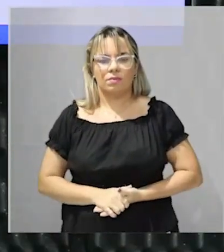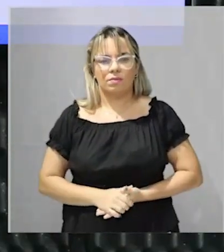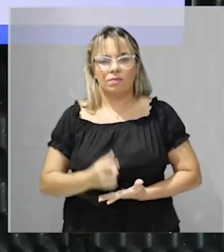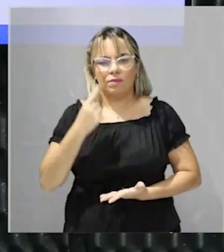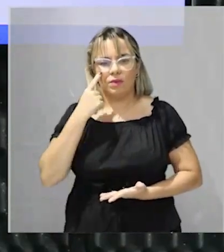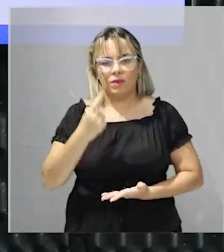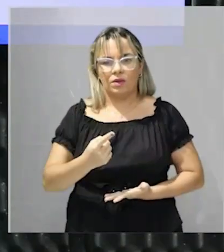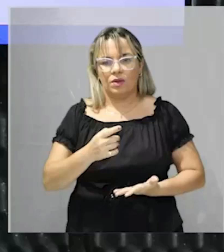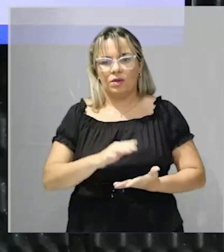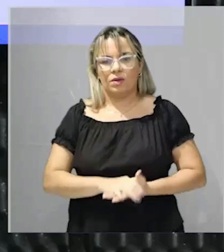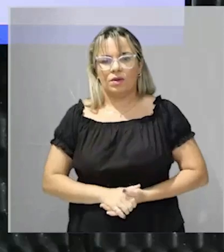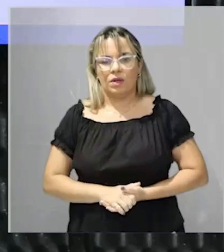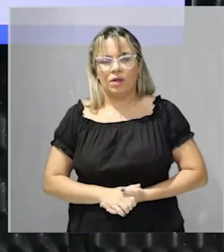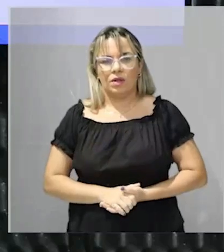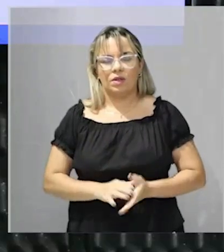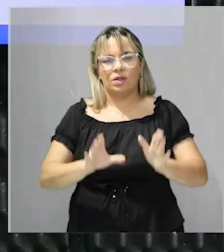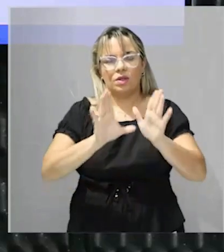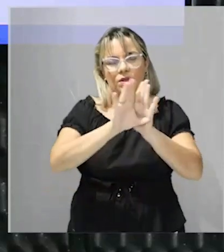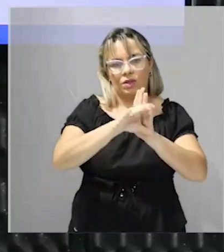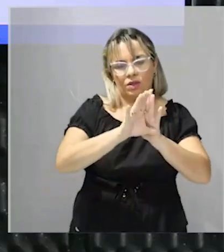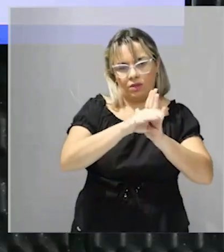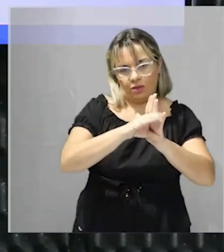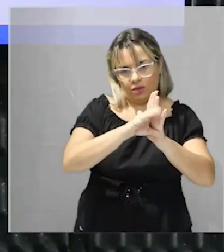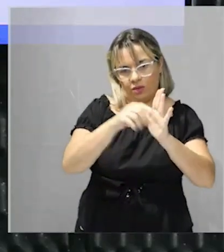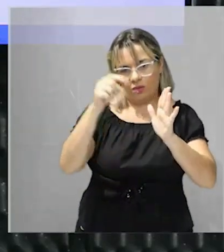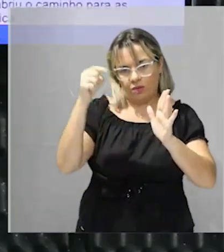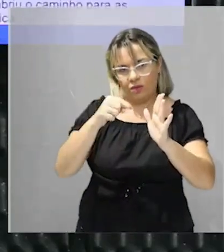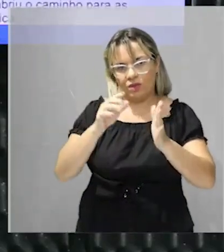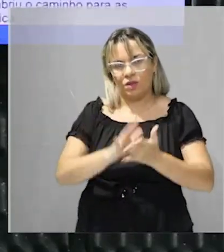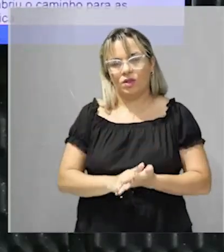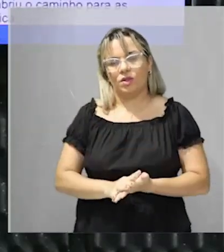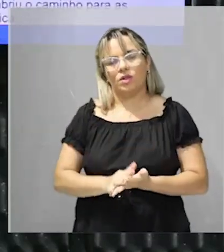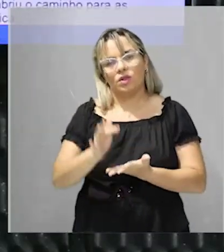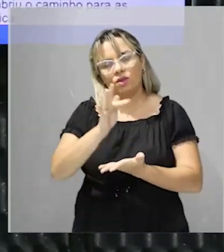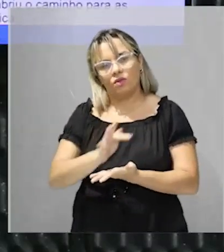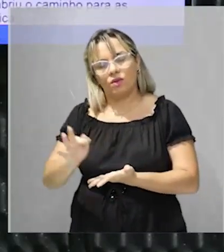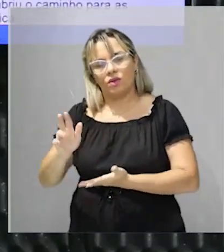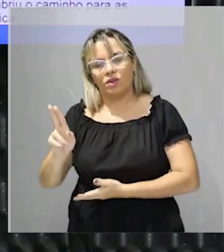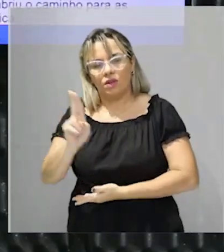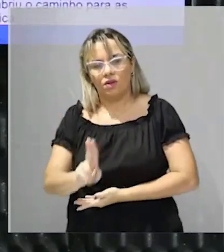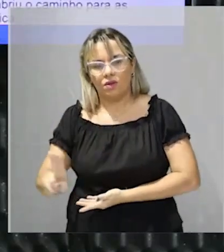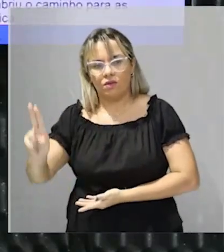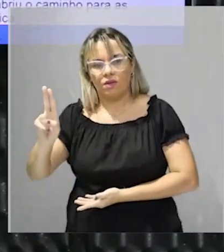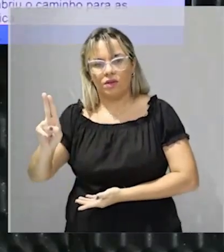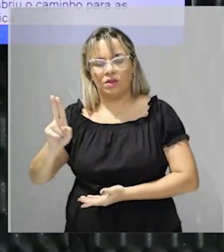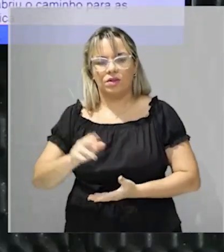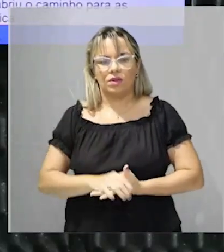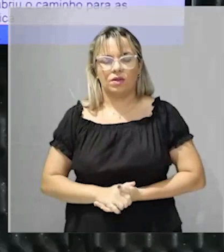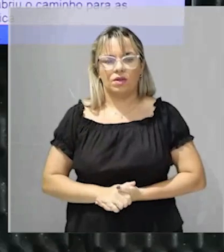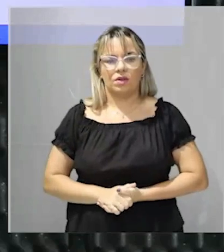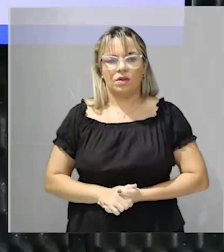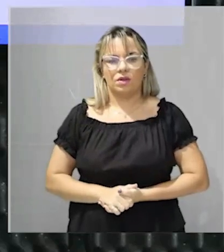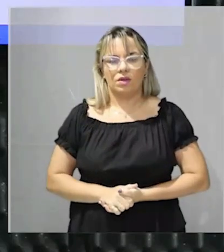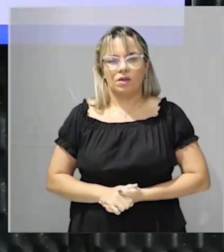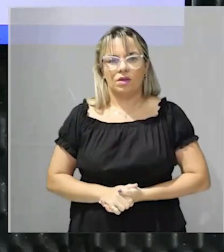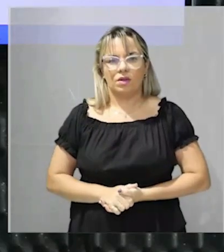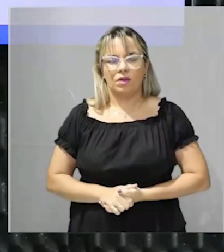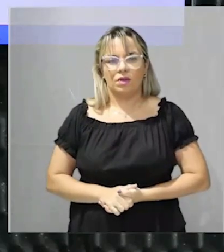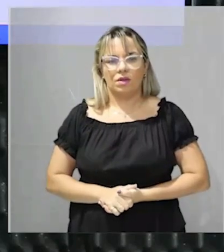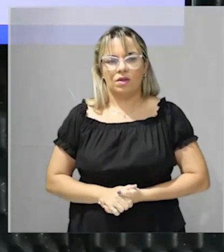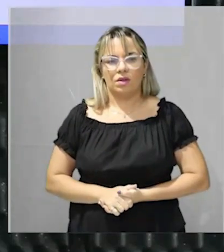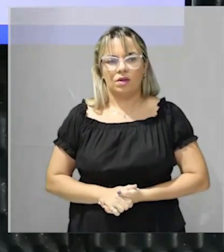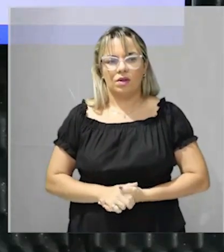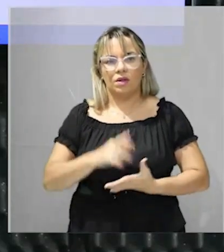13 anos mais tarde em 1789 da França tá? então resposta letra C de casa ok?